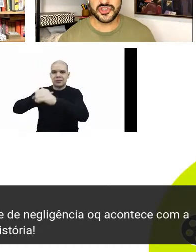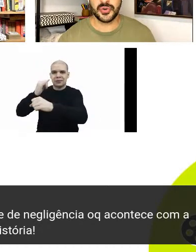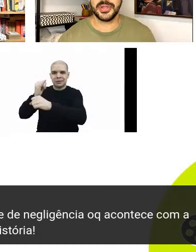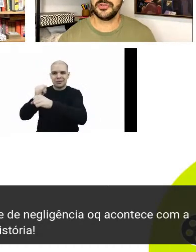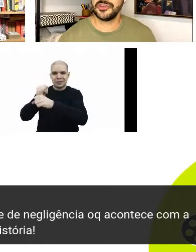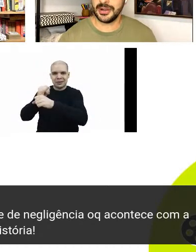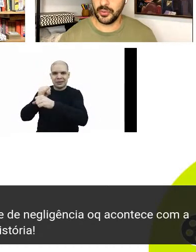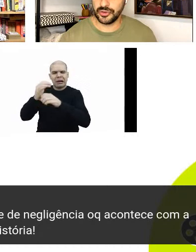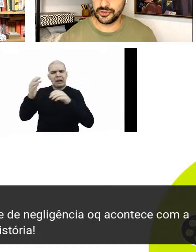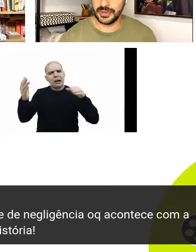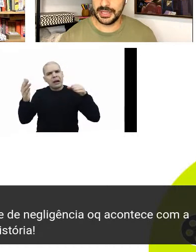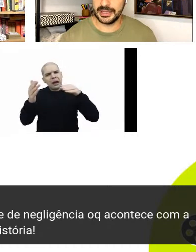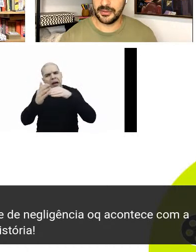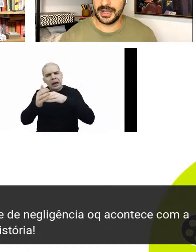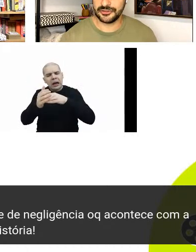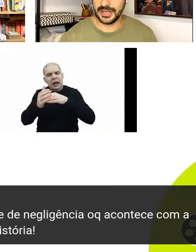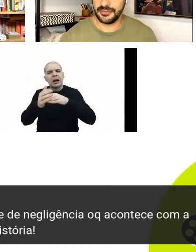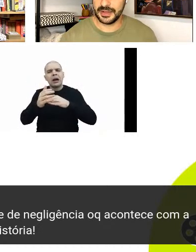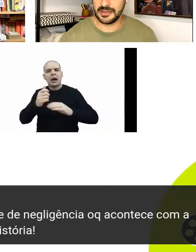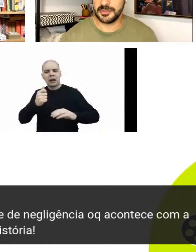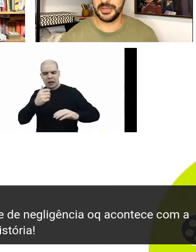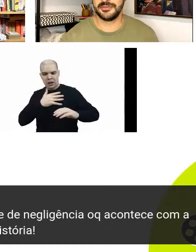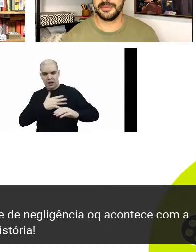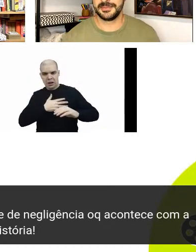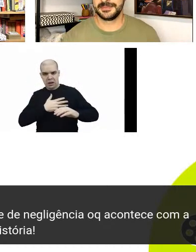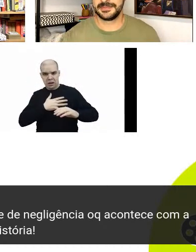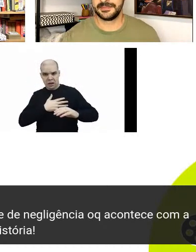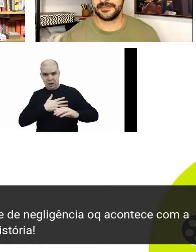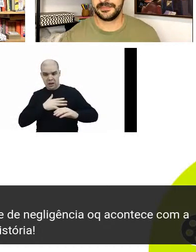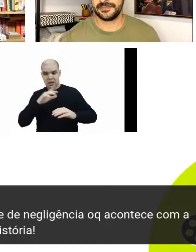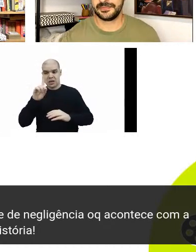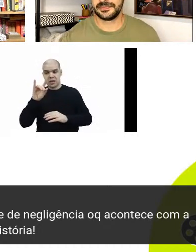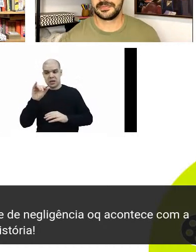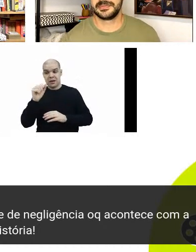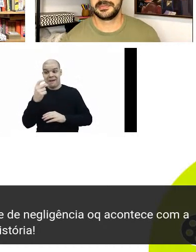até 28 de agosto, Lia, eu acho que ele fica disponível.